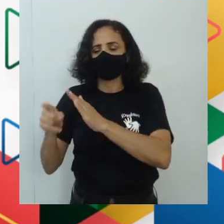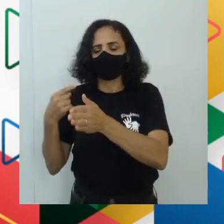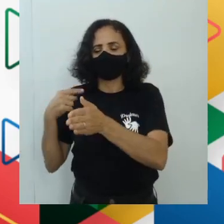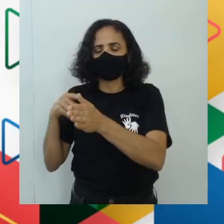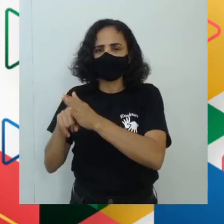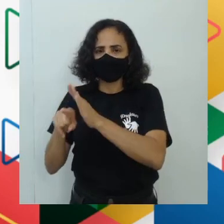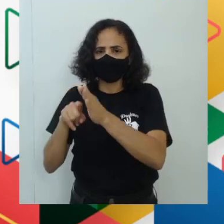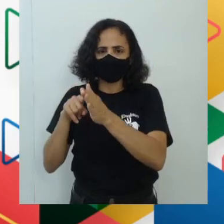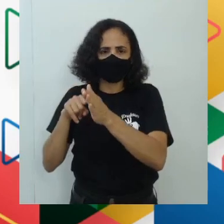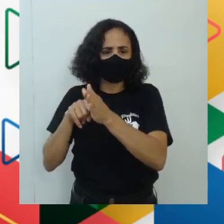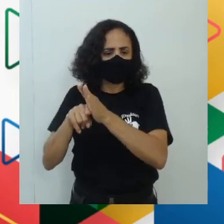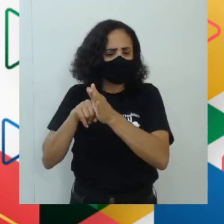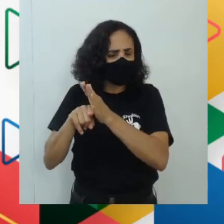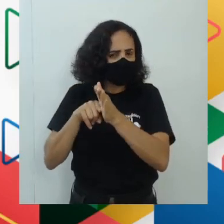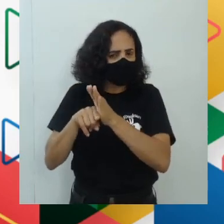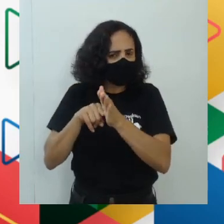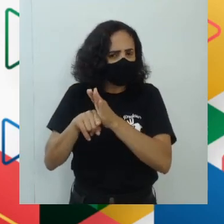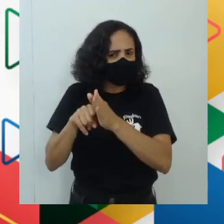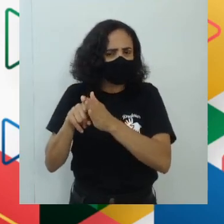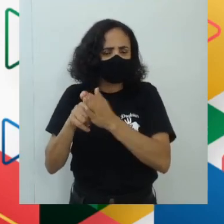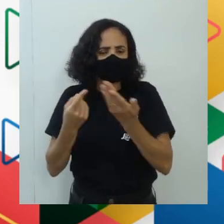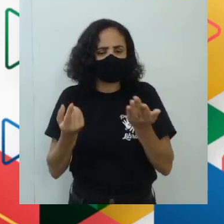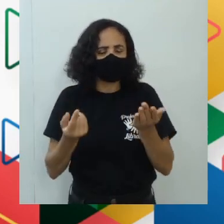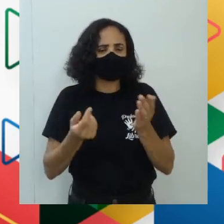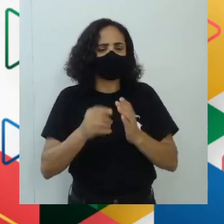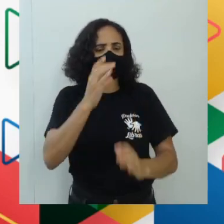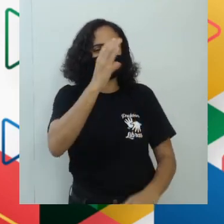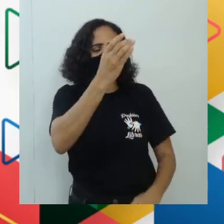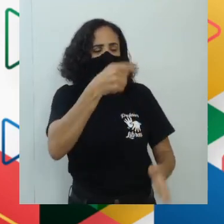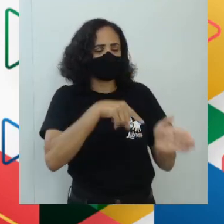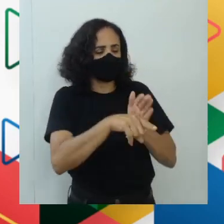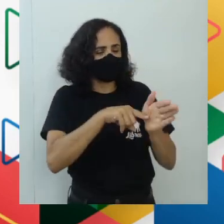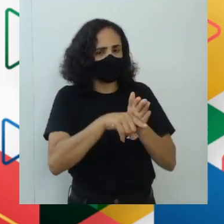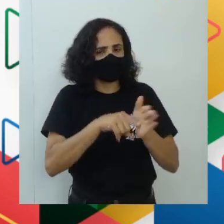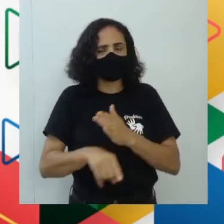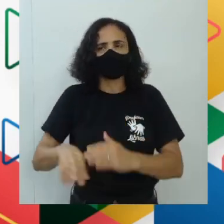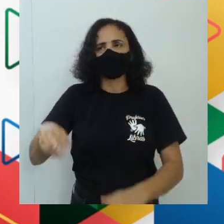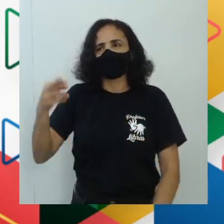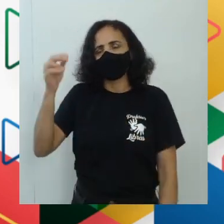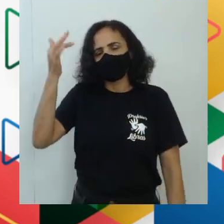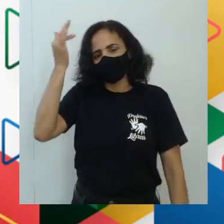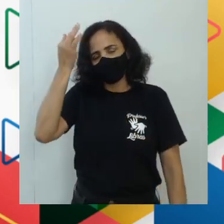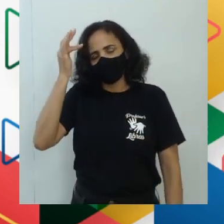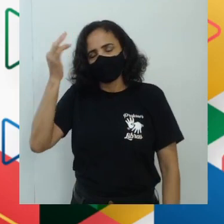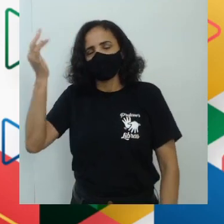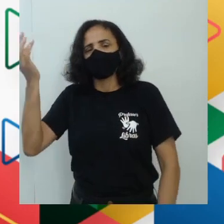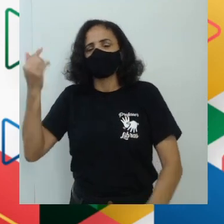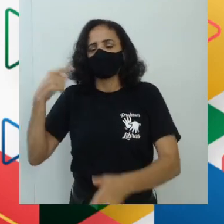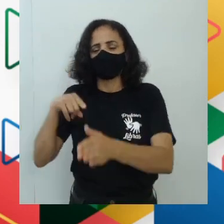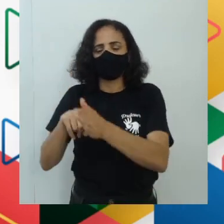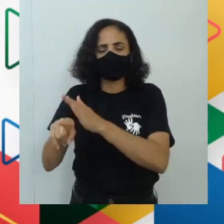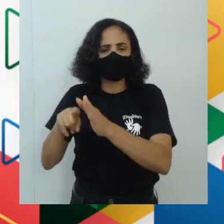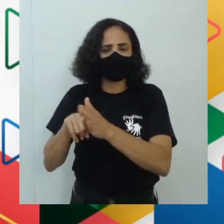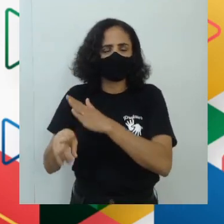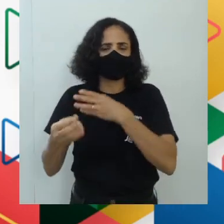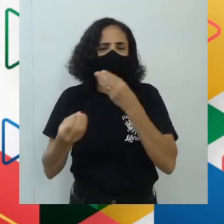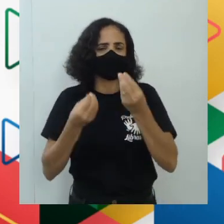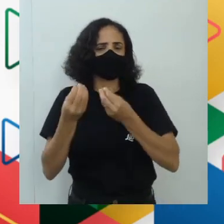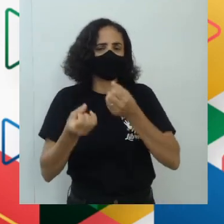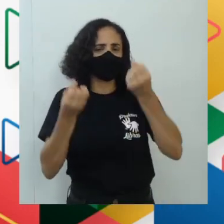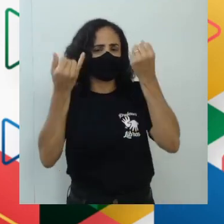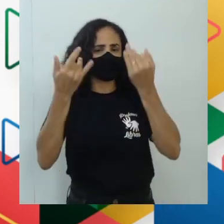tenta criar uma forma de pensar, uma forma de